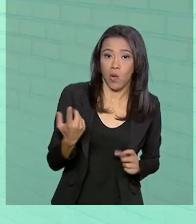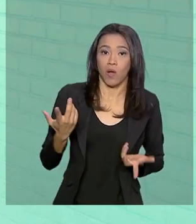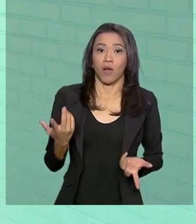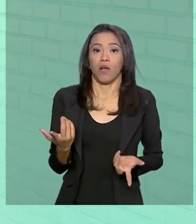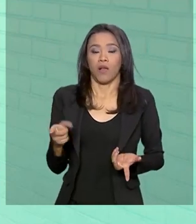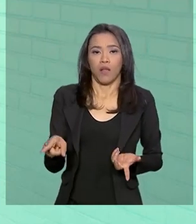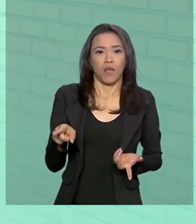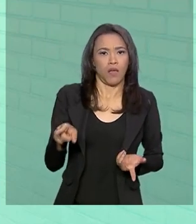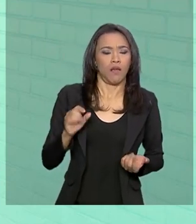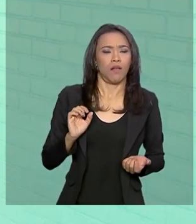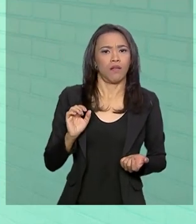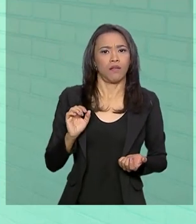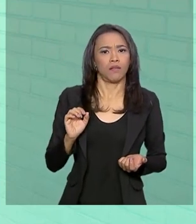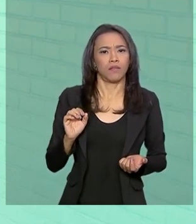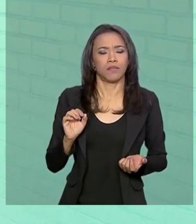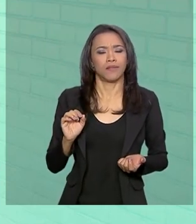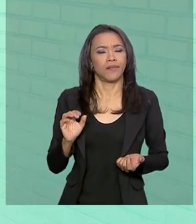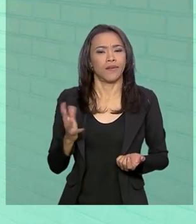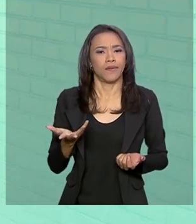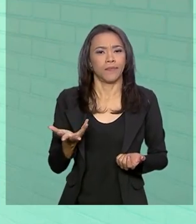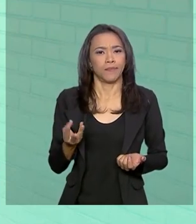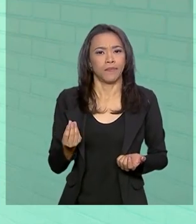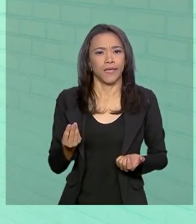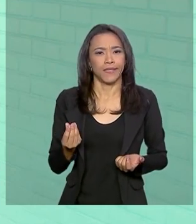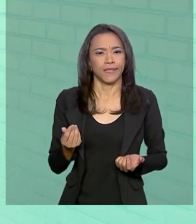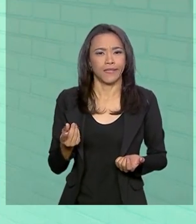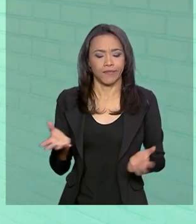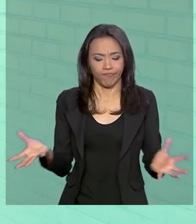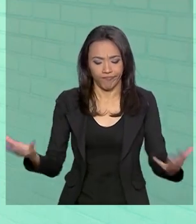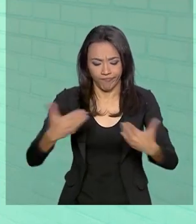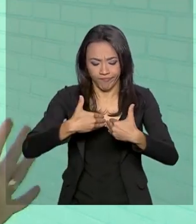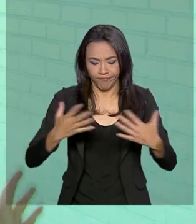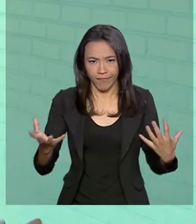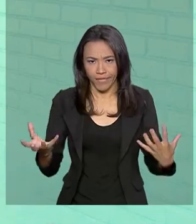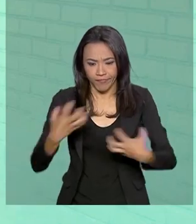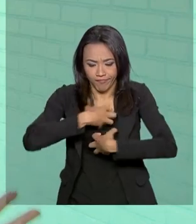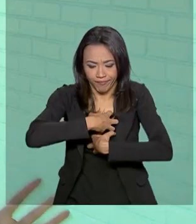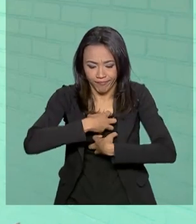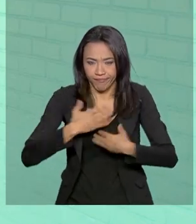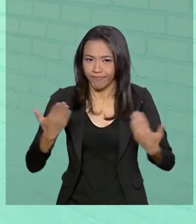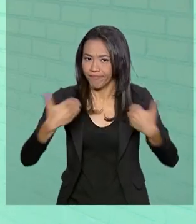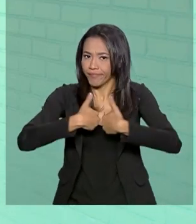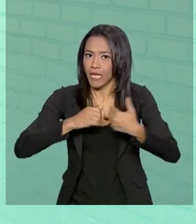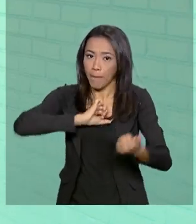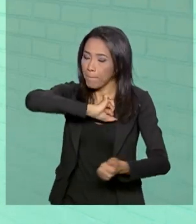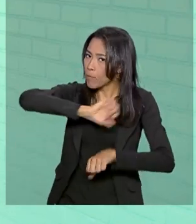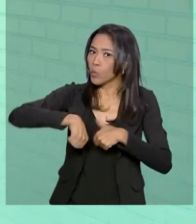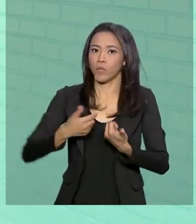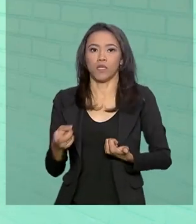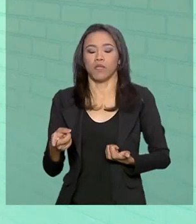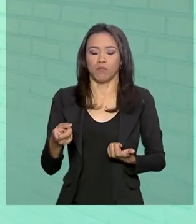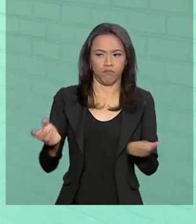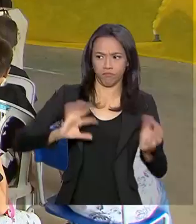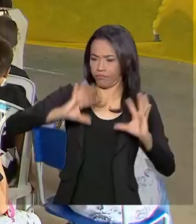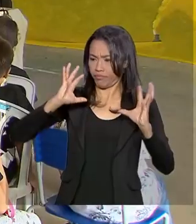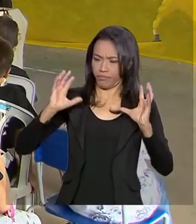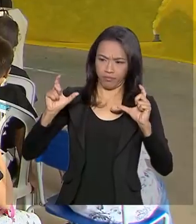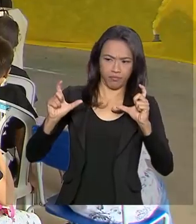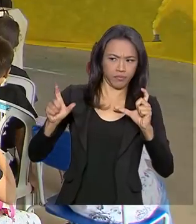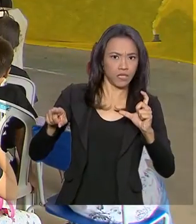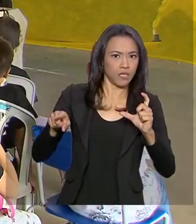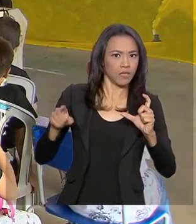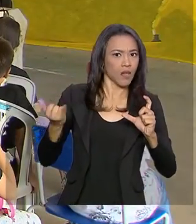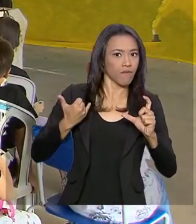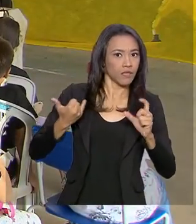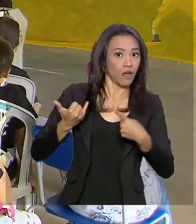tem um comportamento mais, vamos dizer assim, mais introspectivo e de repente ela muda, assim, do nada. Então, isso também é um sinal. A gente tem que ir atrás. Na